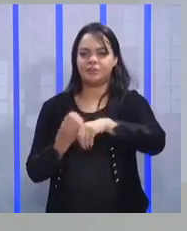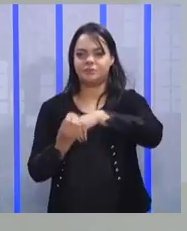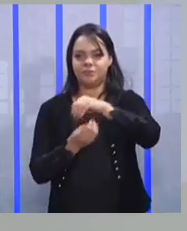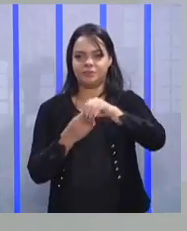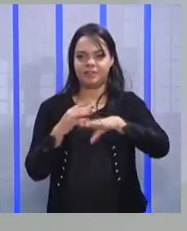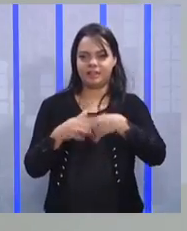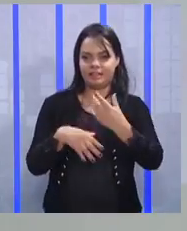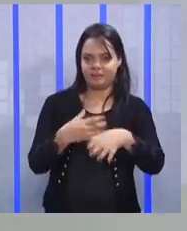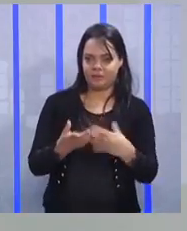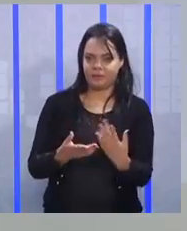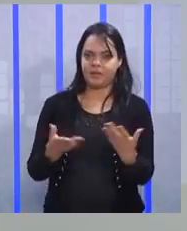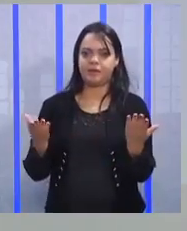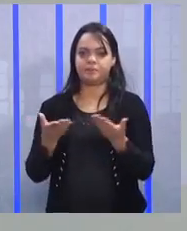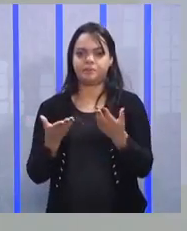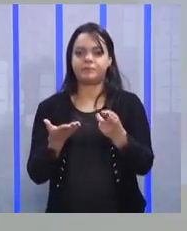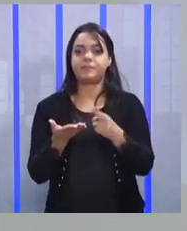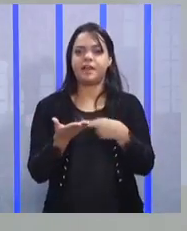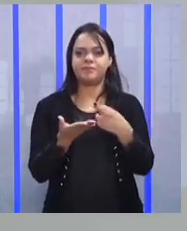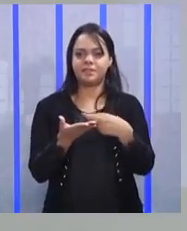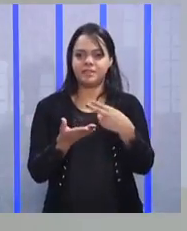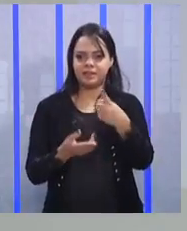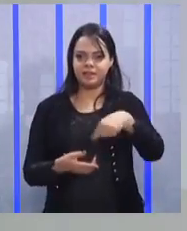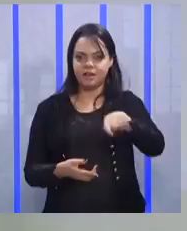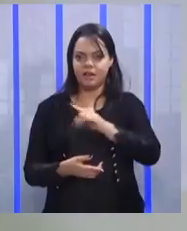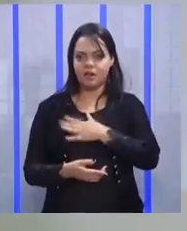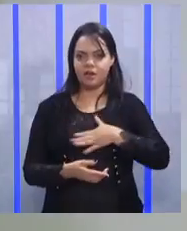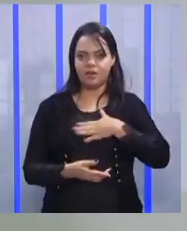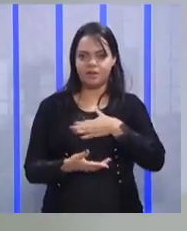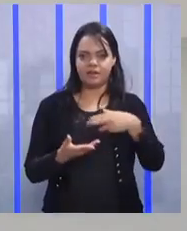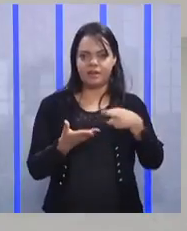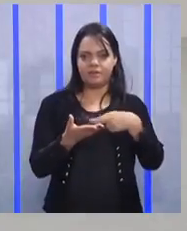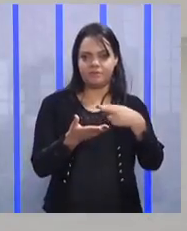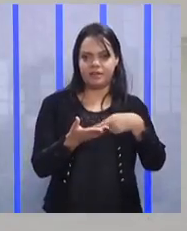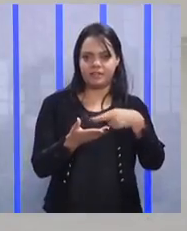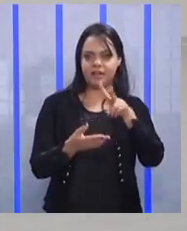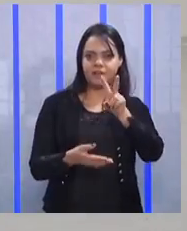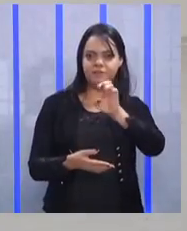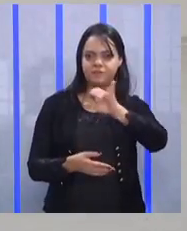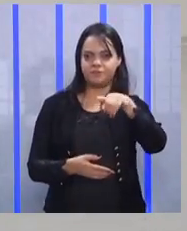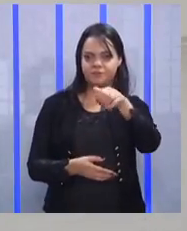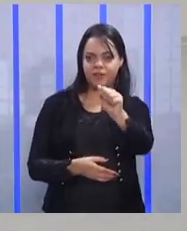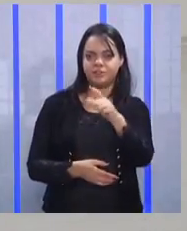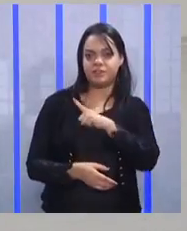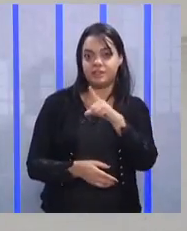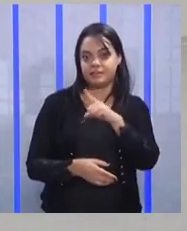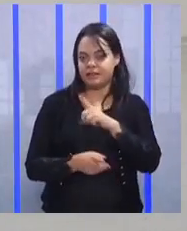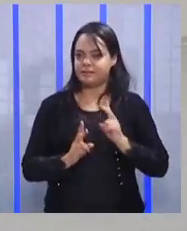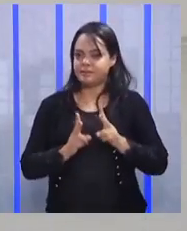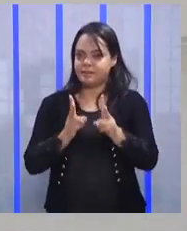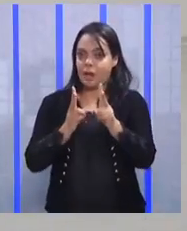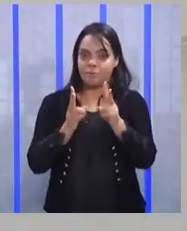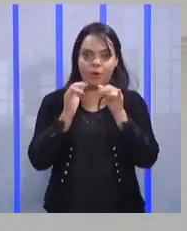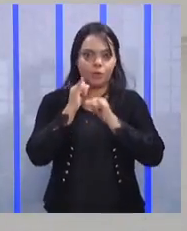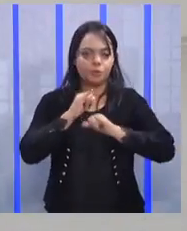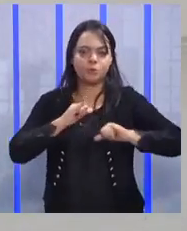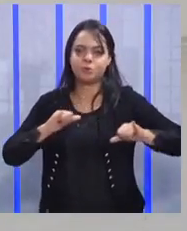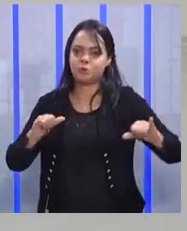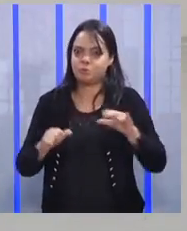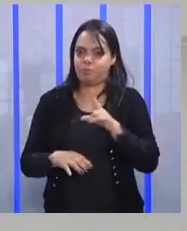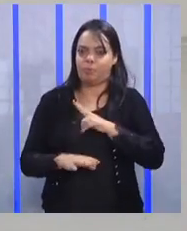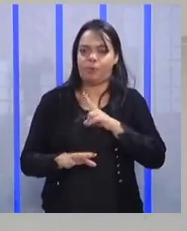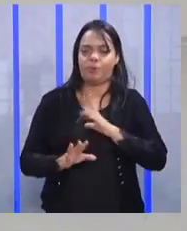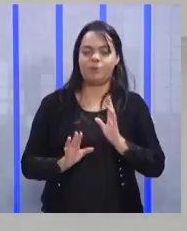Vamos lá, revista, vocês gostam de ler revista? A Veja sempre tem uma exclusiva, não tem? Sempre tem uma exclusividade.